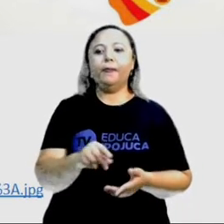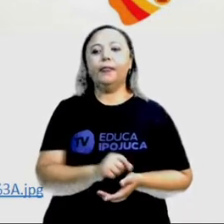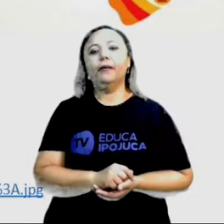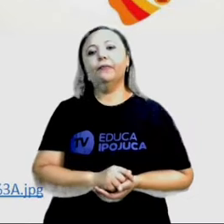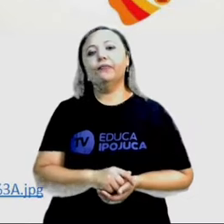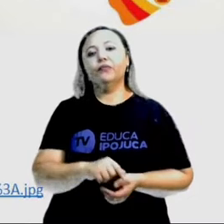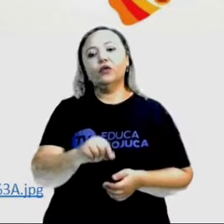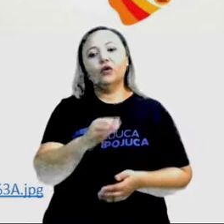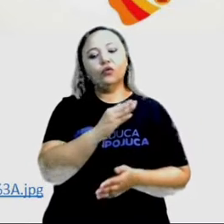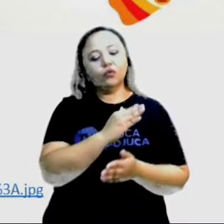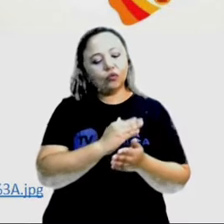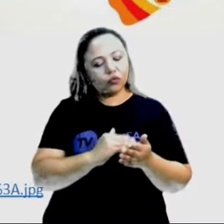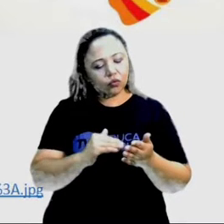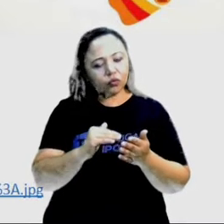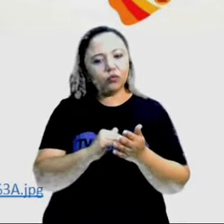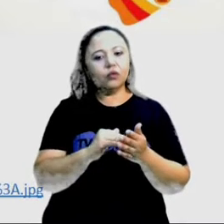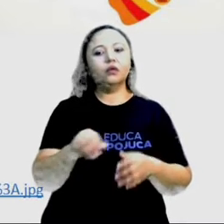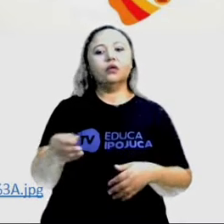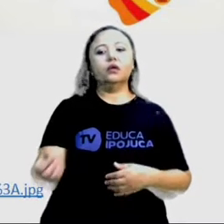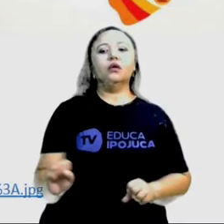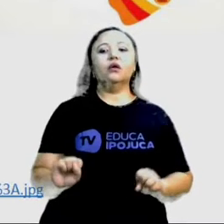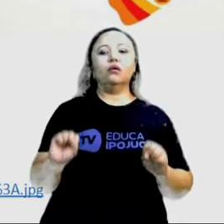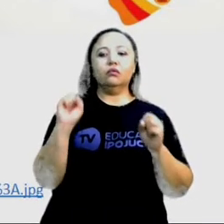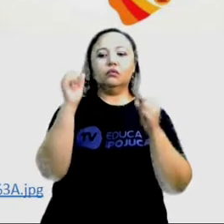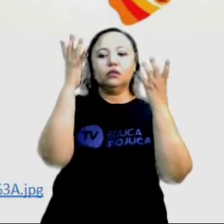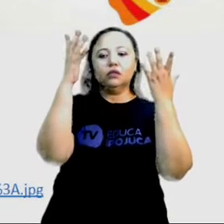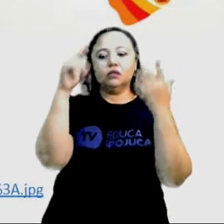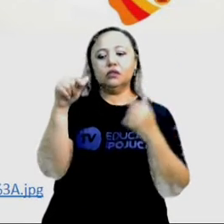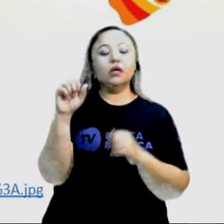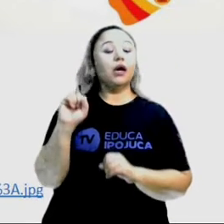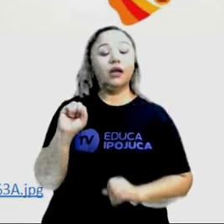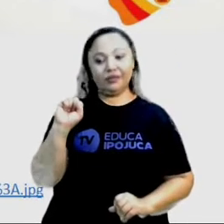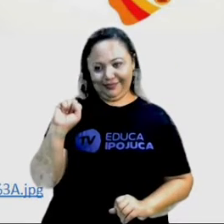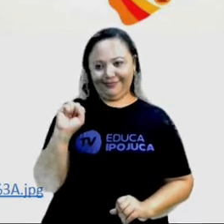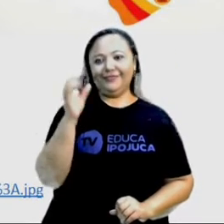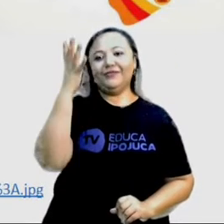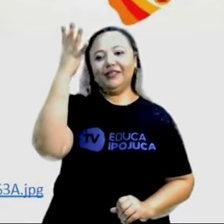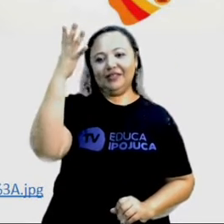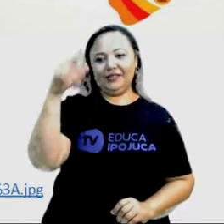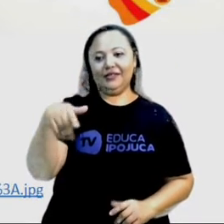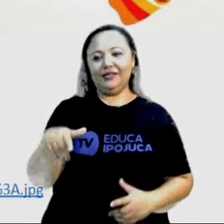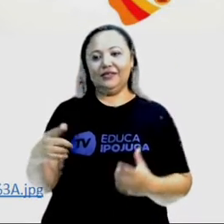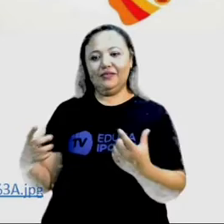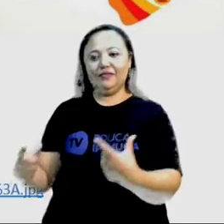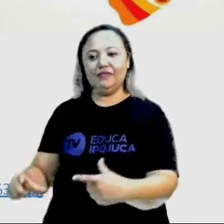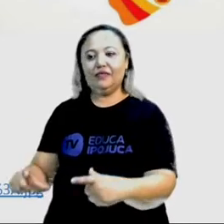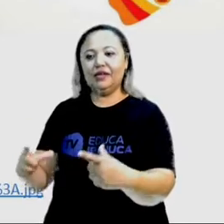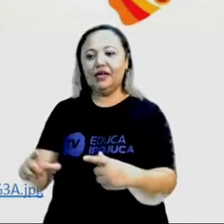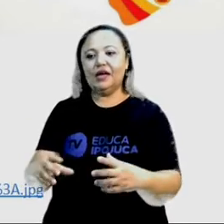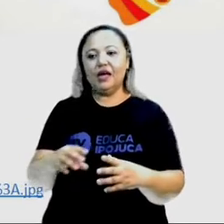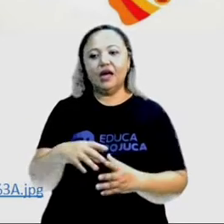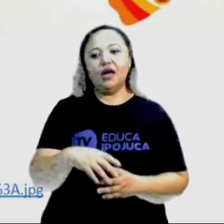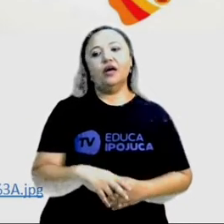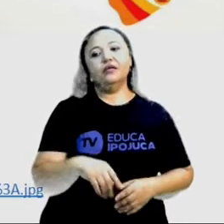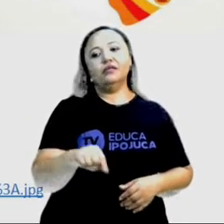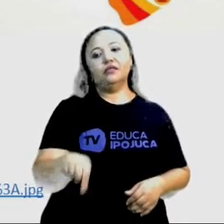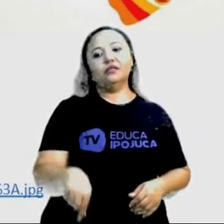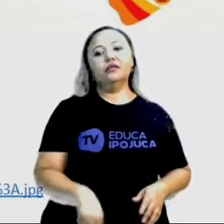para, tudo que acontecia em sua comunidade era retratado, era